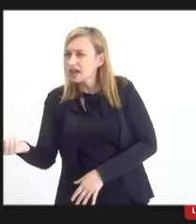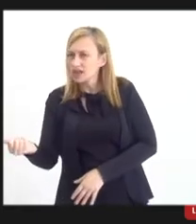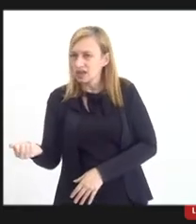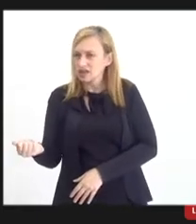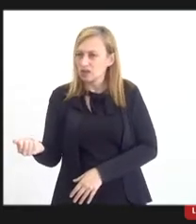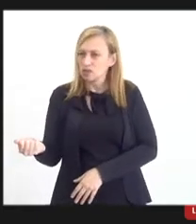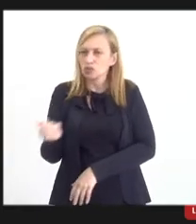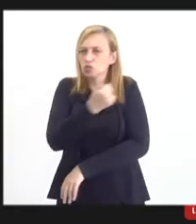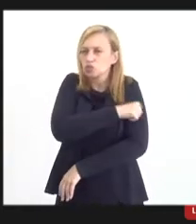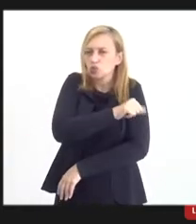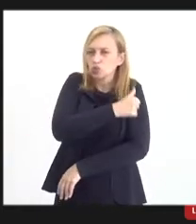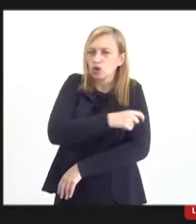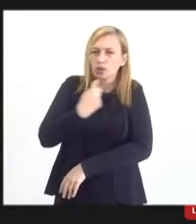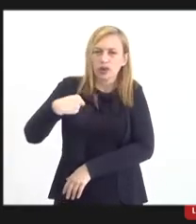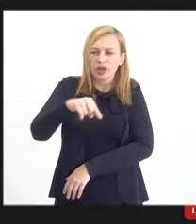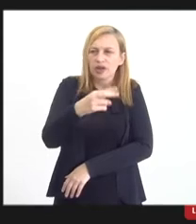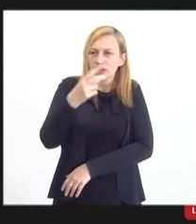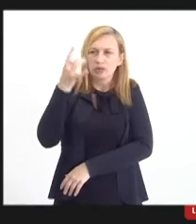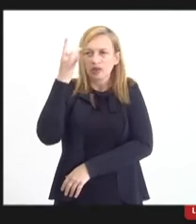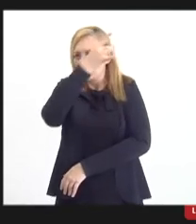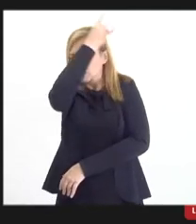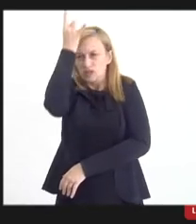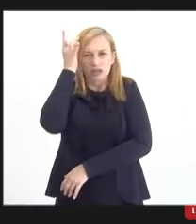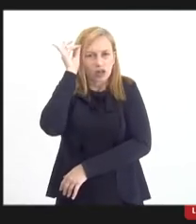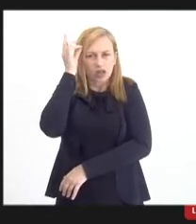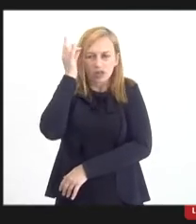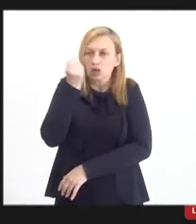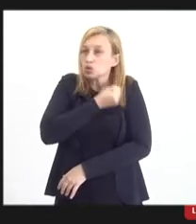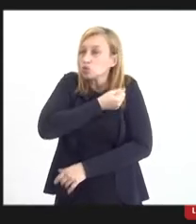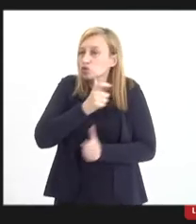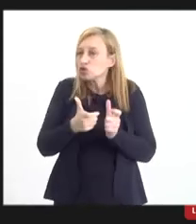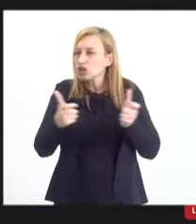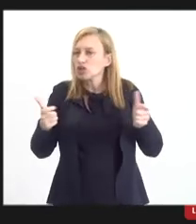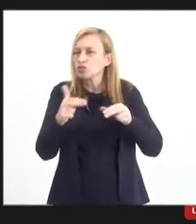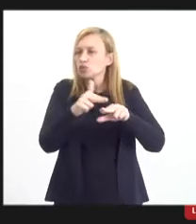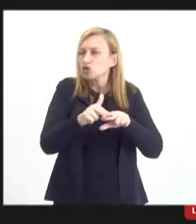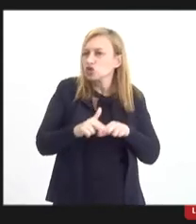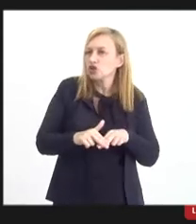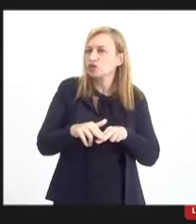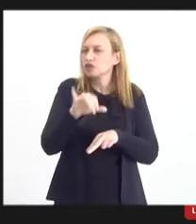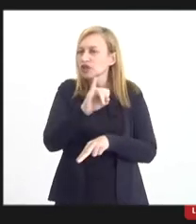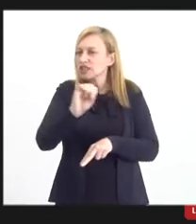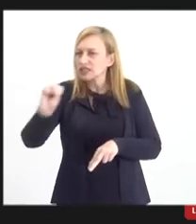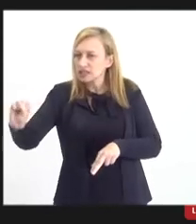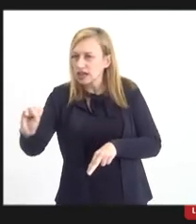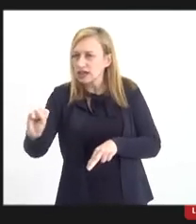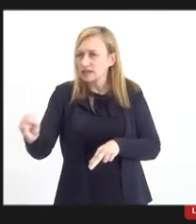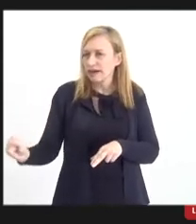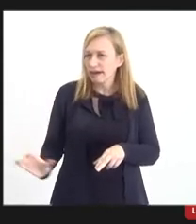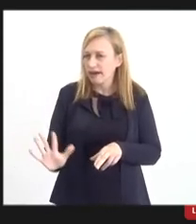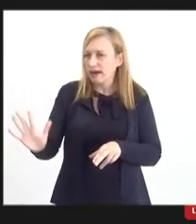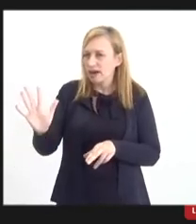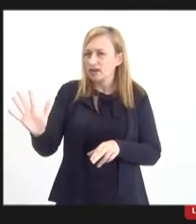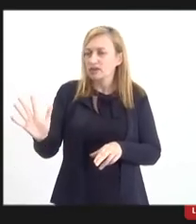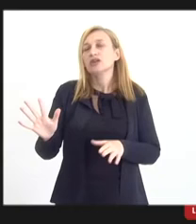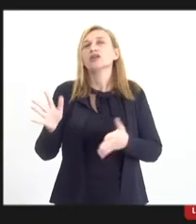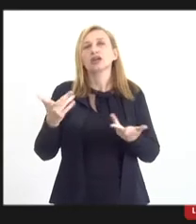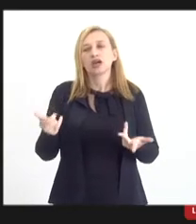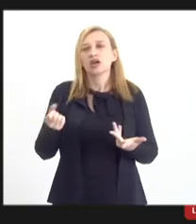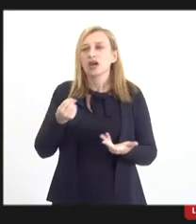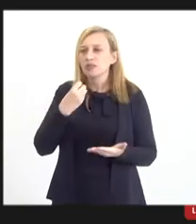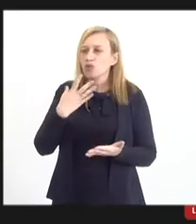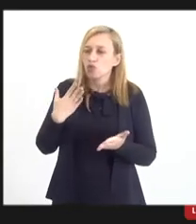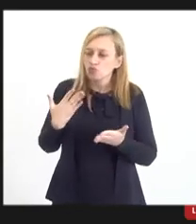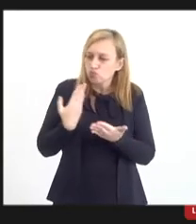é um número estrondoso, principalmente por benefício do INSS, reduções e tal na importação. Então vale a pena realmente um estudo